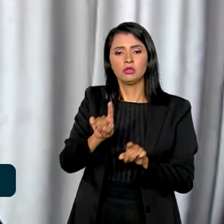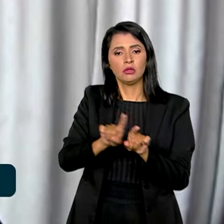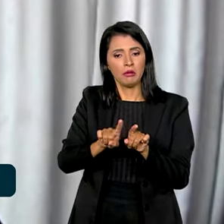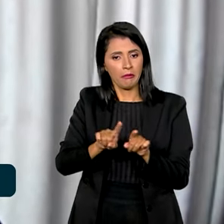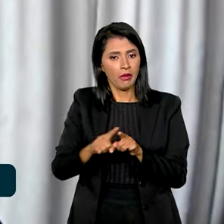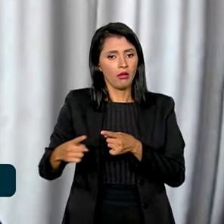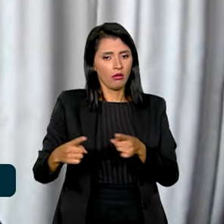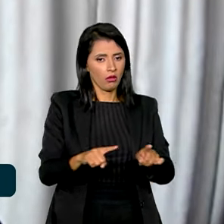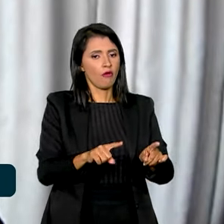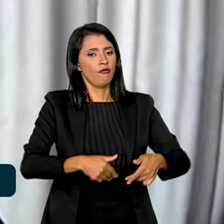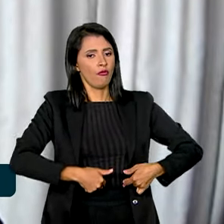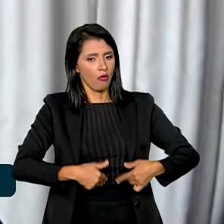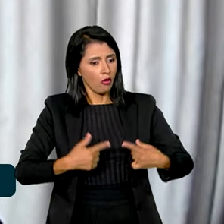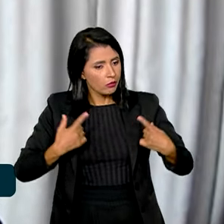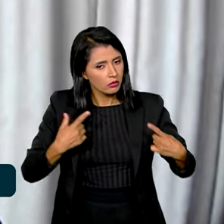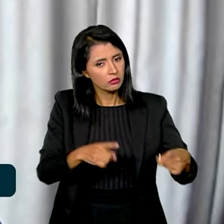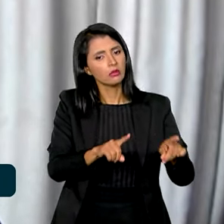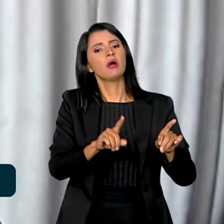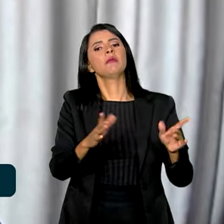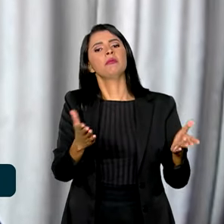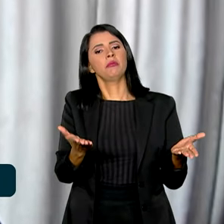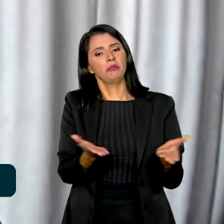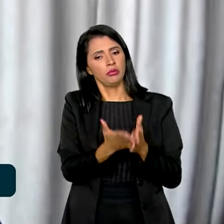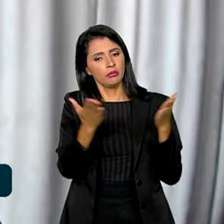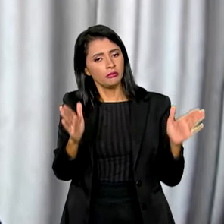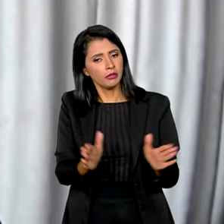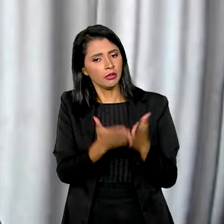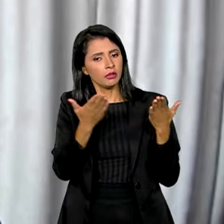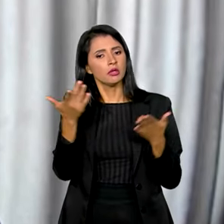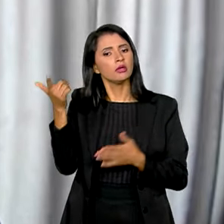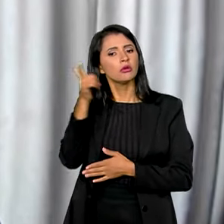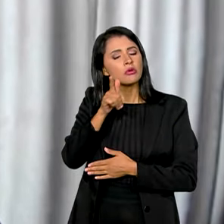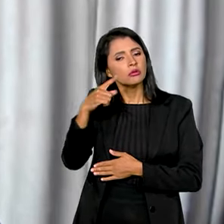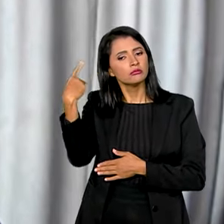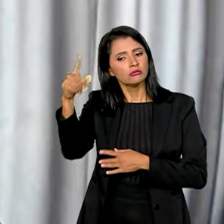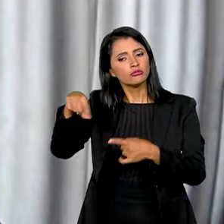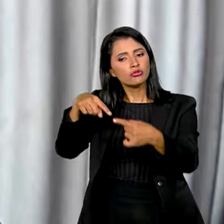combatam a fome e a pobreza e atinjam seus próprios objetivos de desenvolvimento.